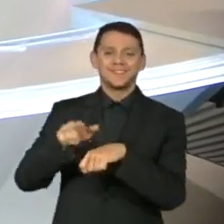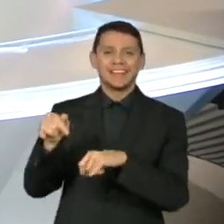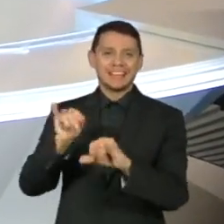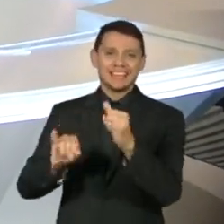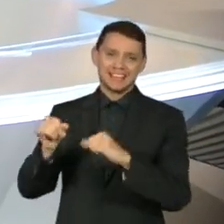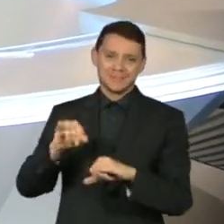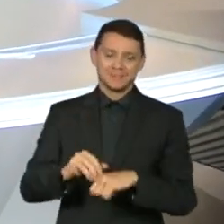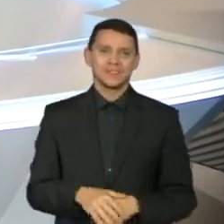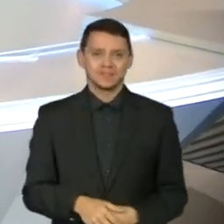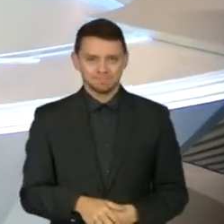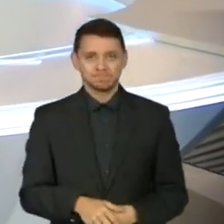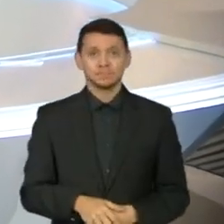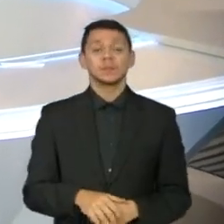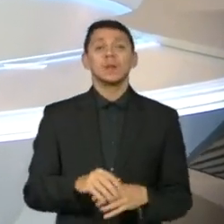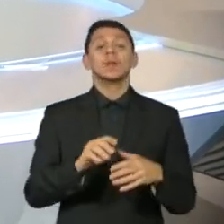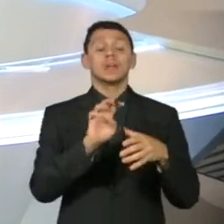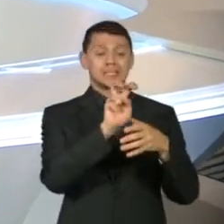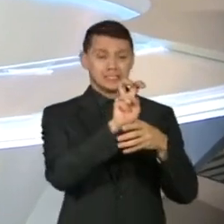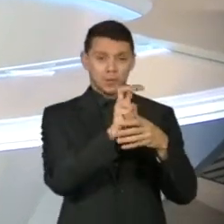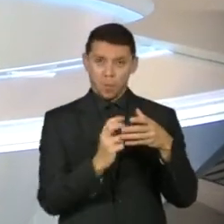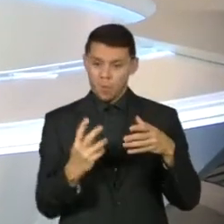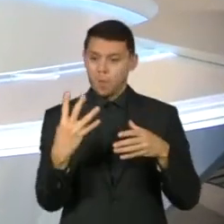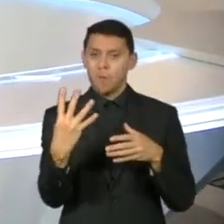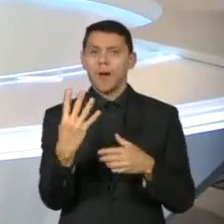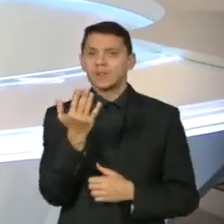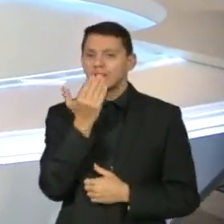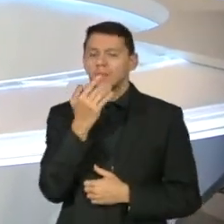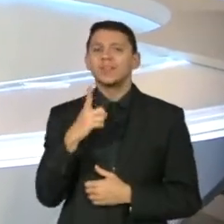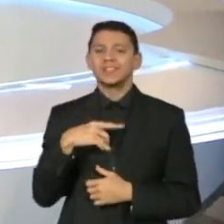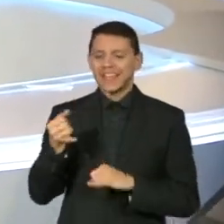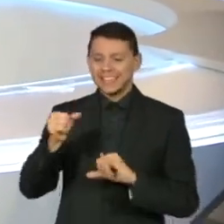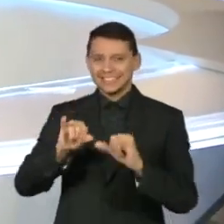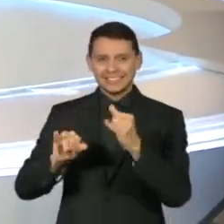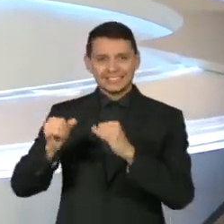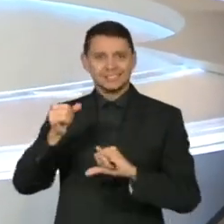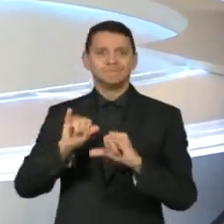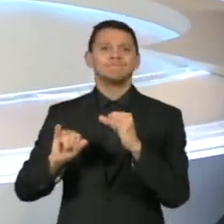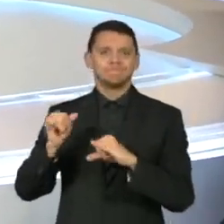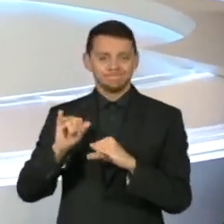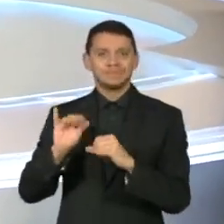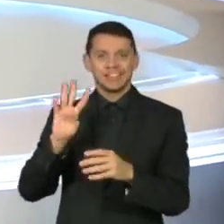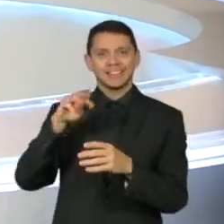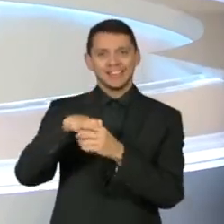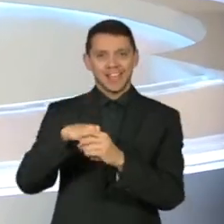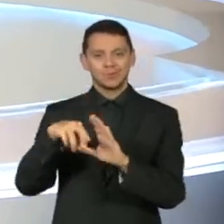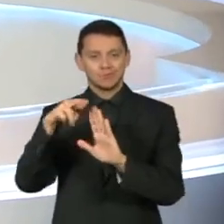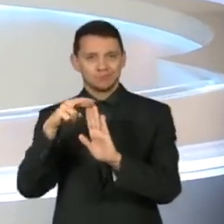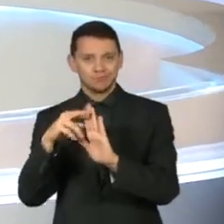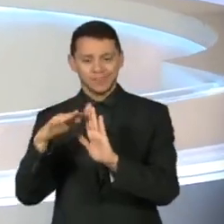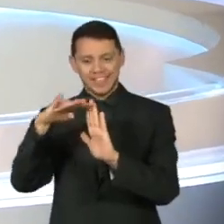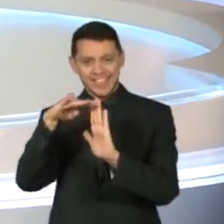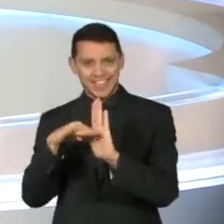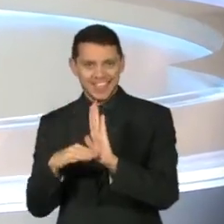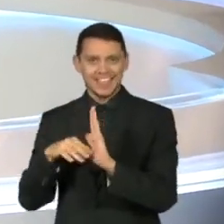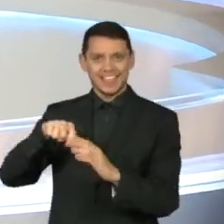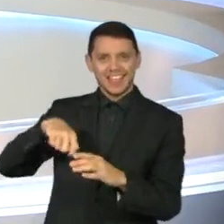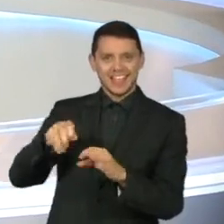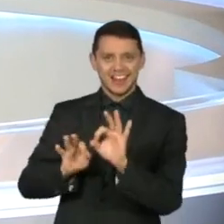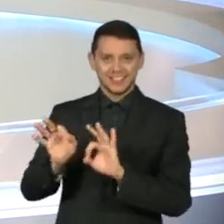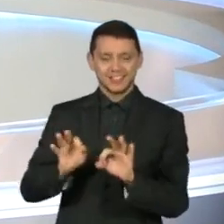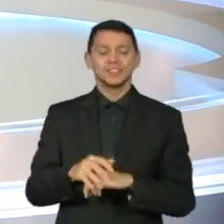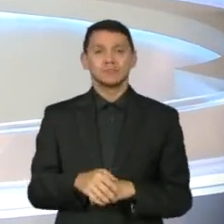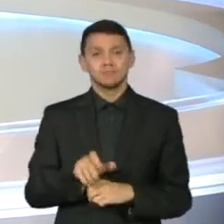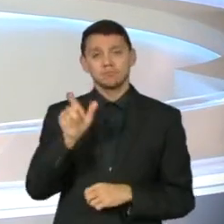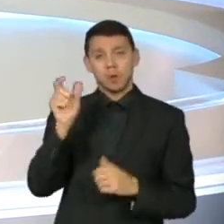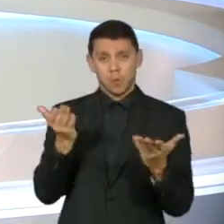alimentos, quatro, tem pelo menos um aditivo entre os ingredientes. Na entrevista de hoje, a nutricionista e doutora em saúde